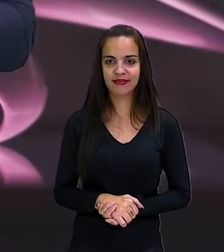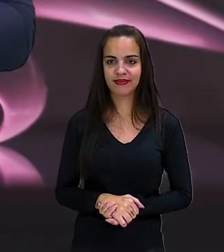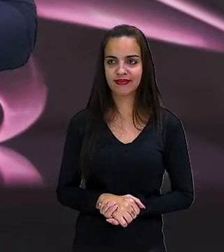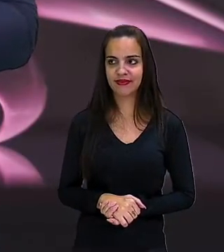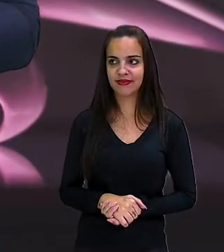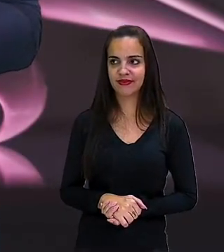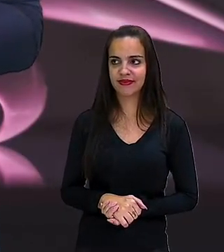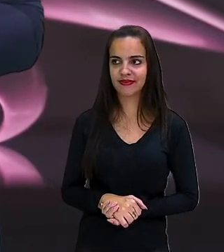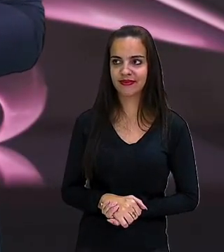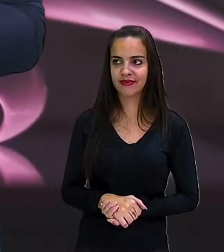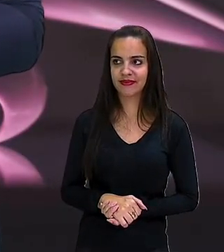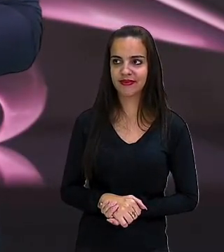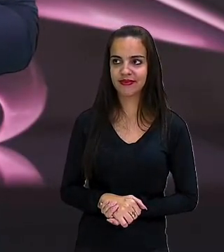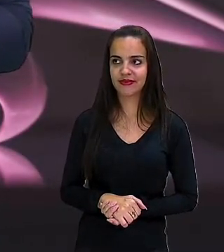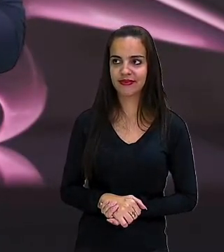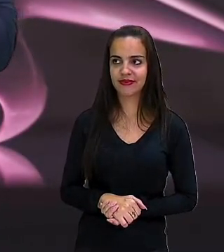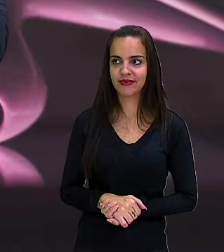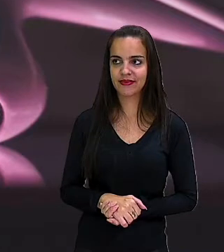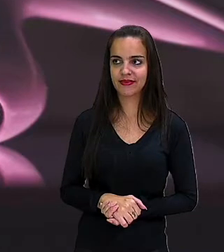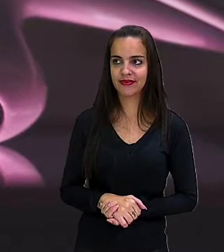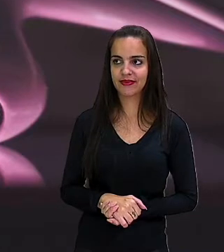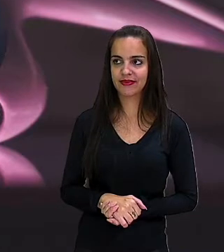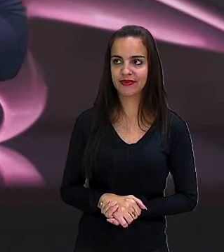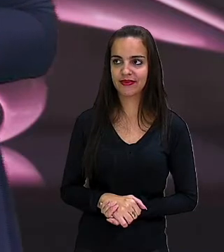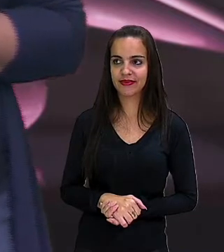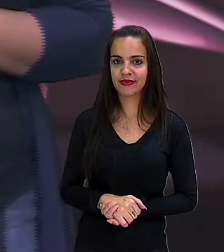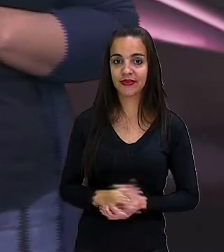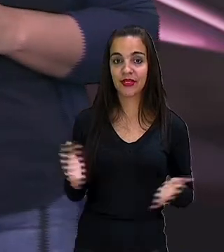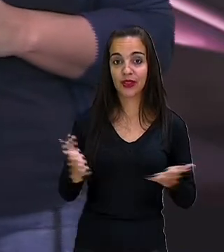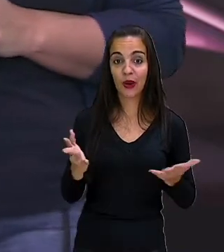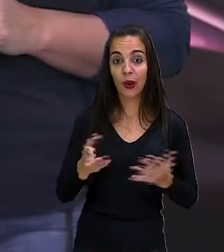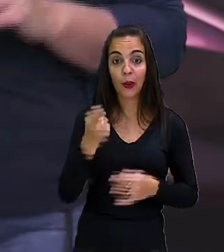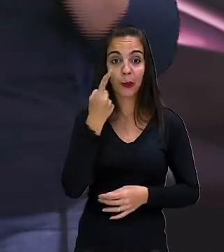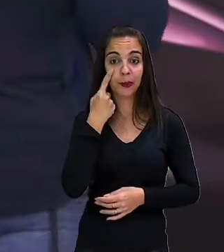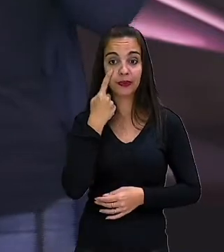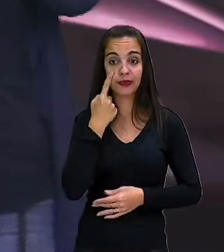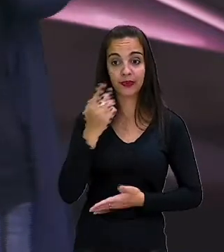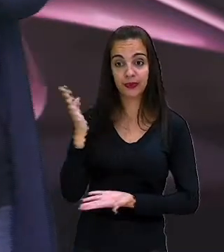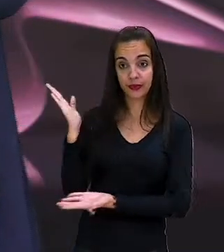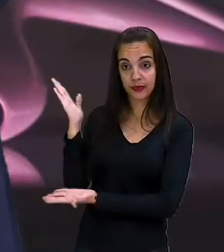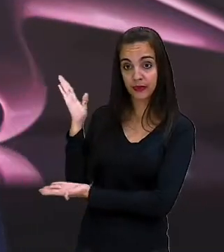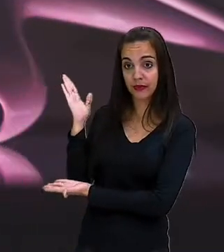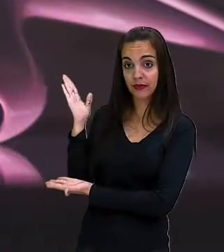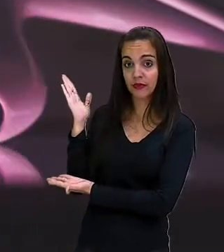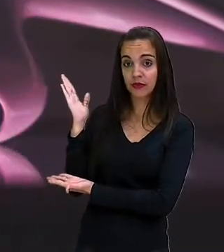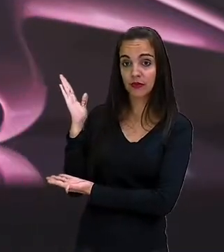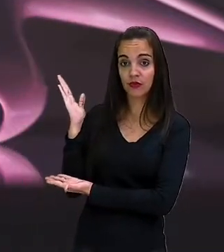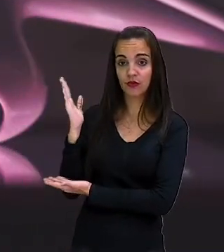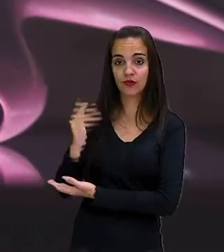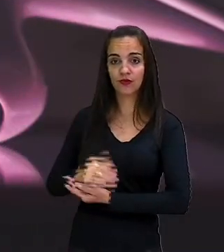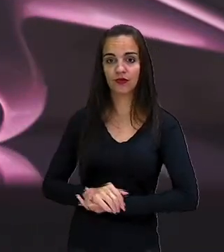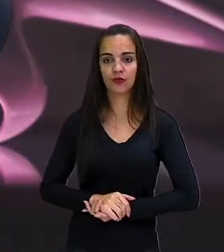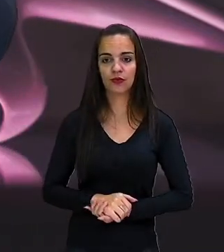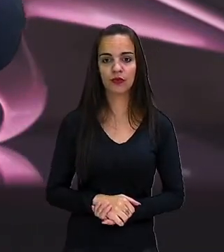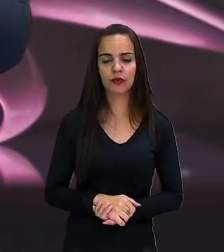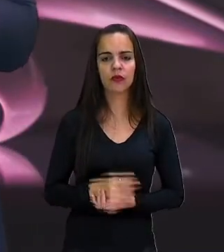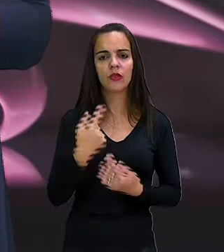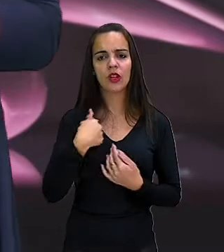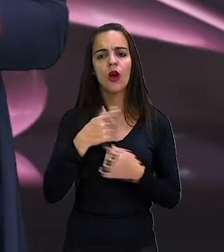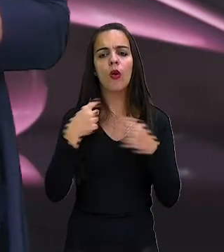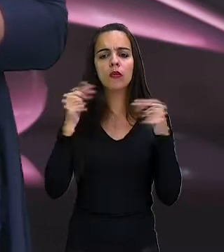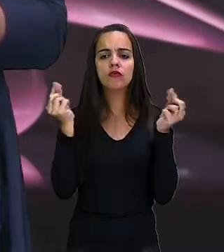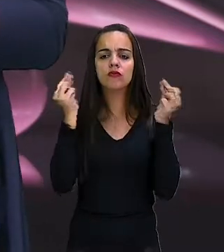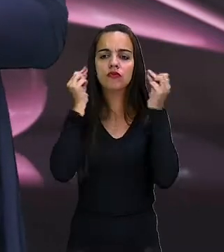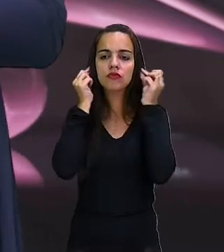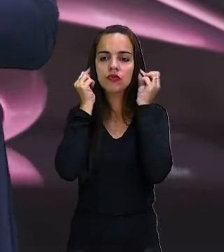Olha aqui. O nós temos aqui atrás? Um fone de ouvido. A gente